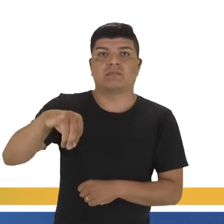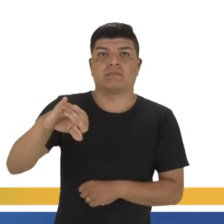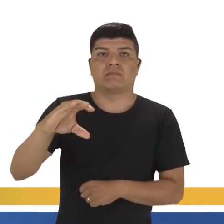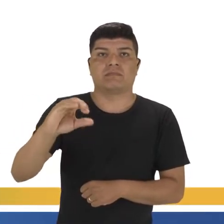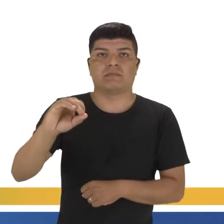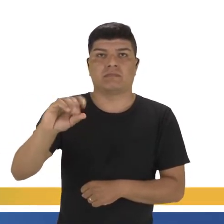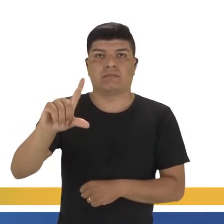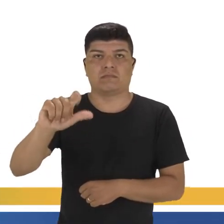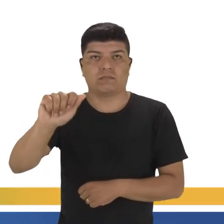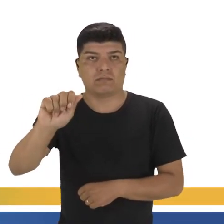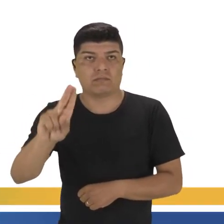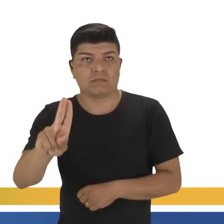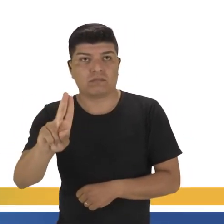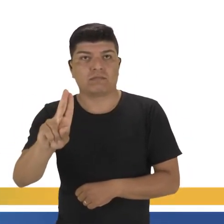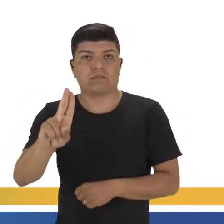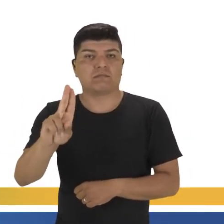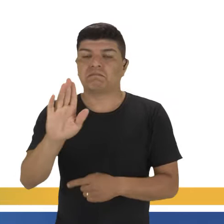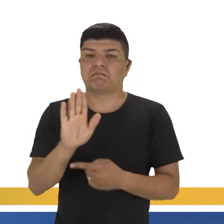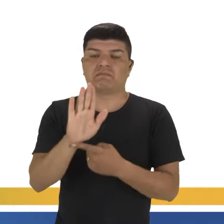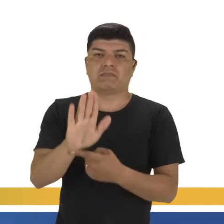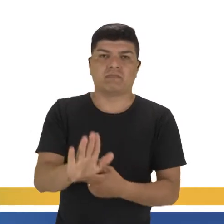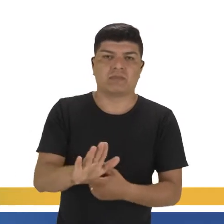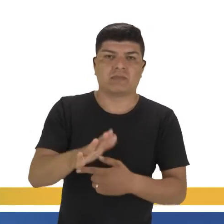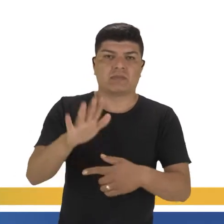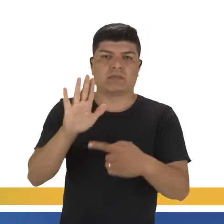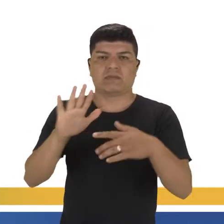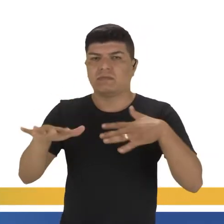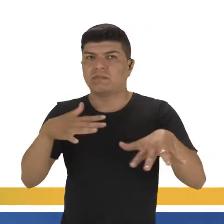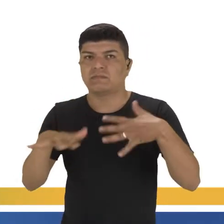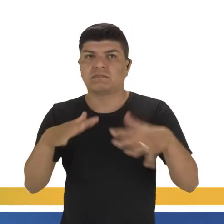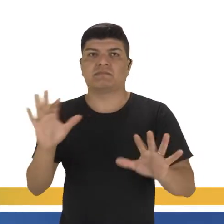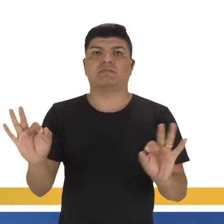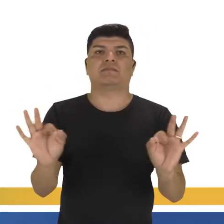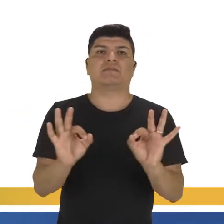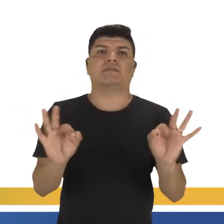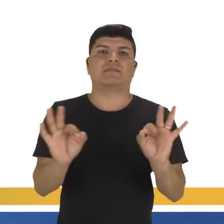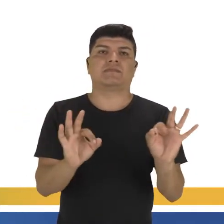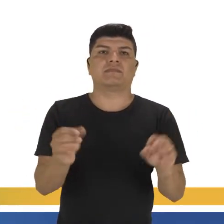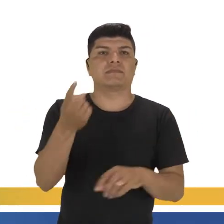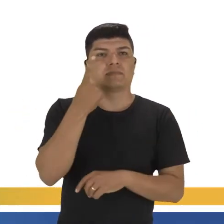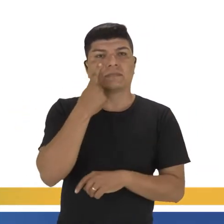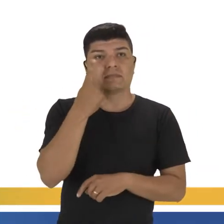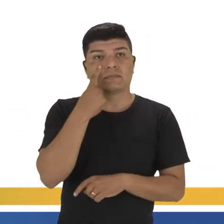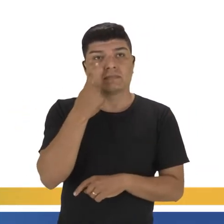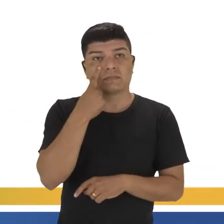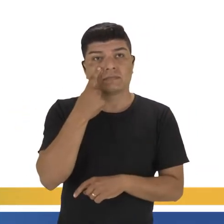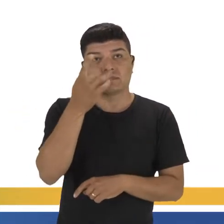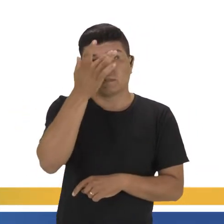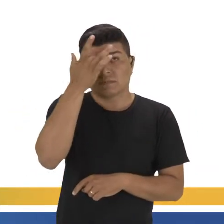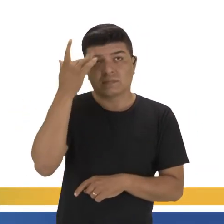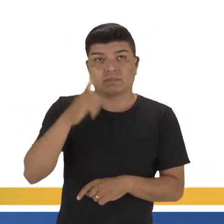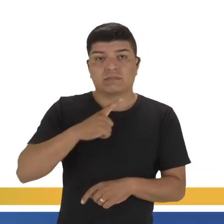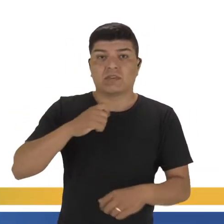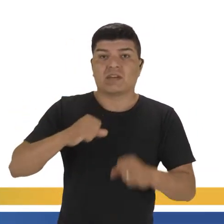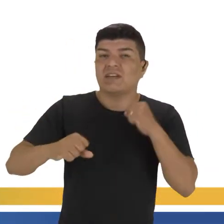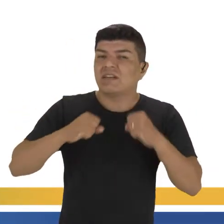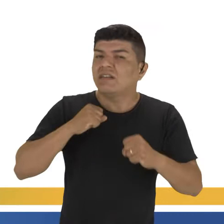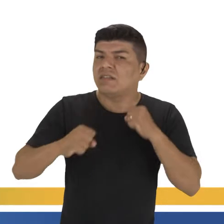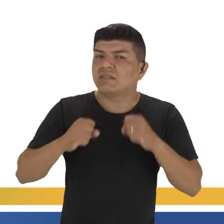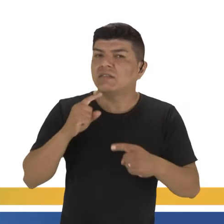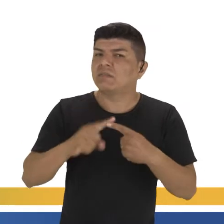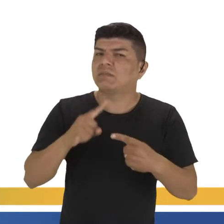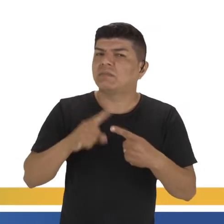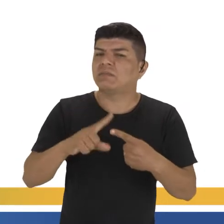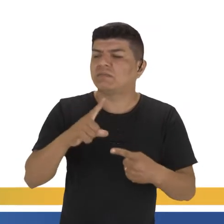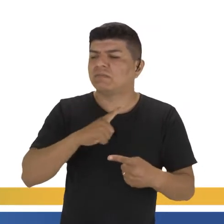segundo, não atendia diretamente essas manifestações. E observe bem que há pessoas correndo. Mas